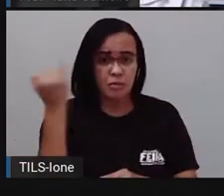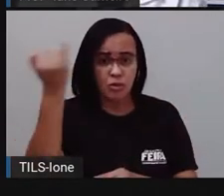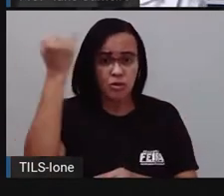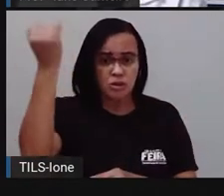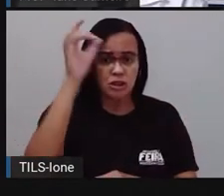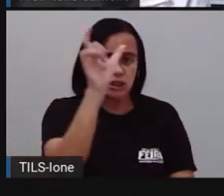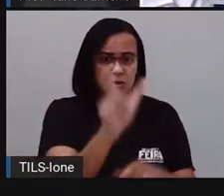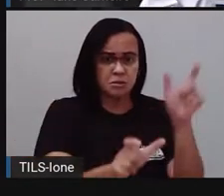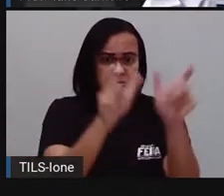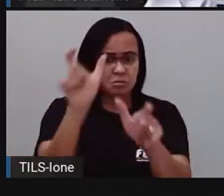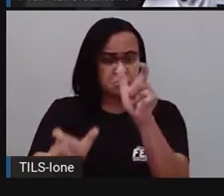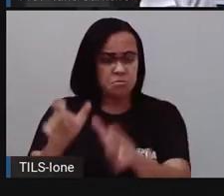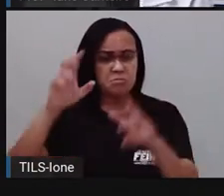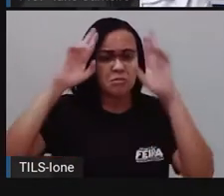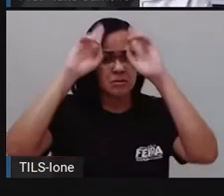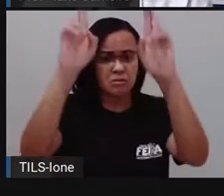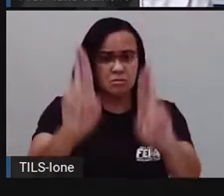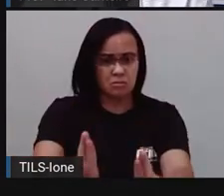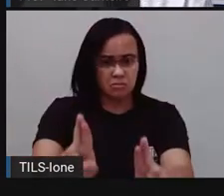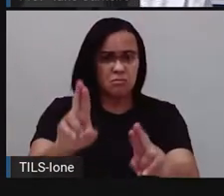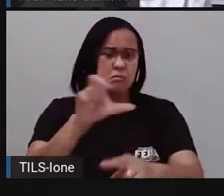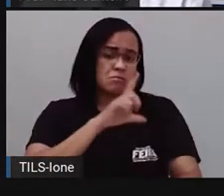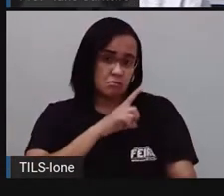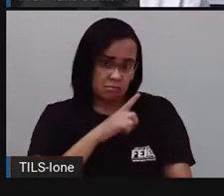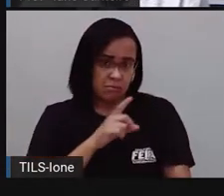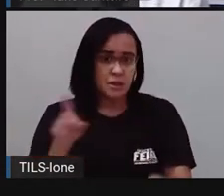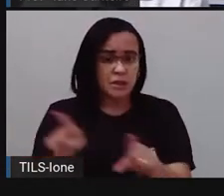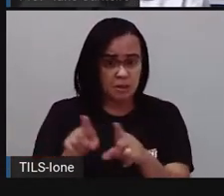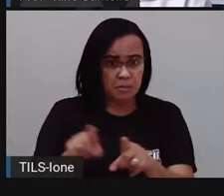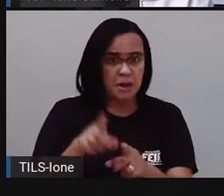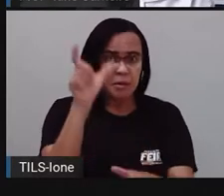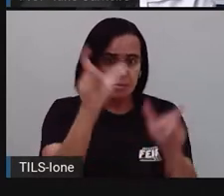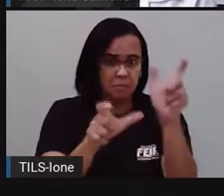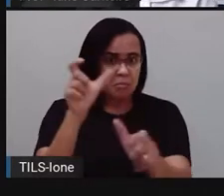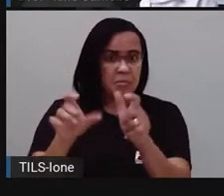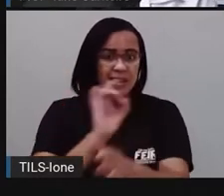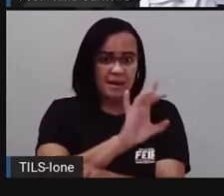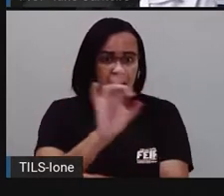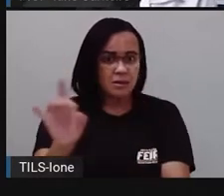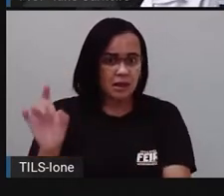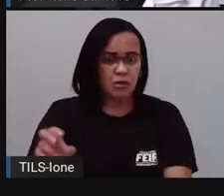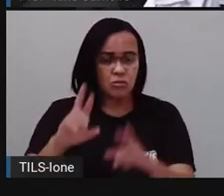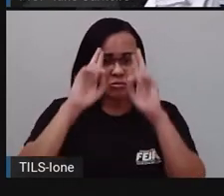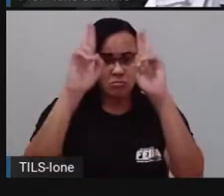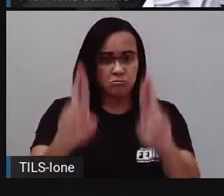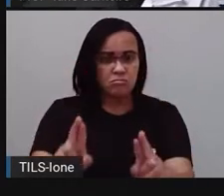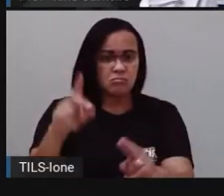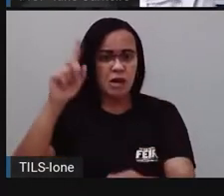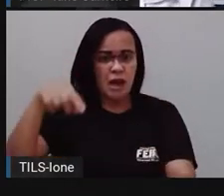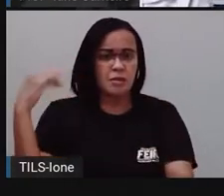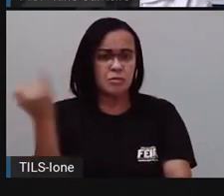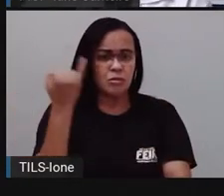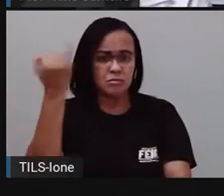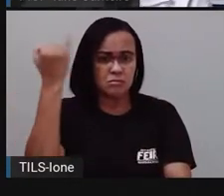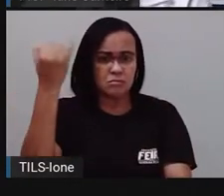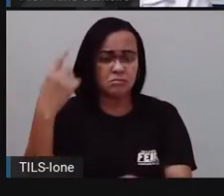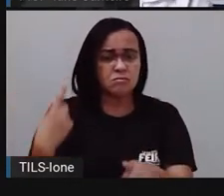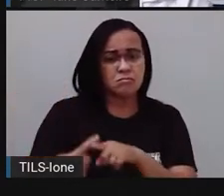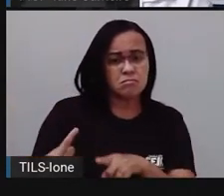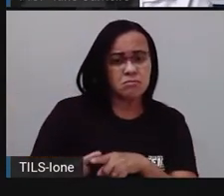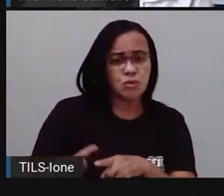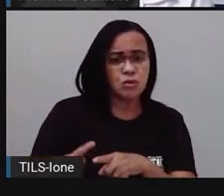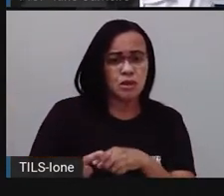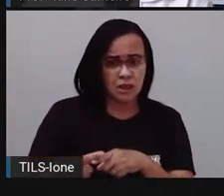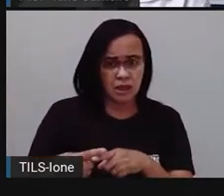respeitarmos, né? A individualidade e as diferenças de cada um. E aí, no vídeo, é interessante, né? Aquele brinquedinho que as